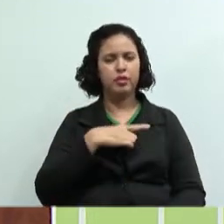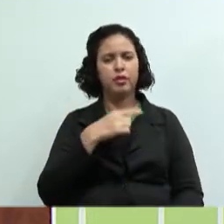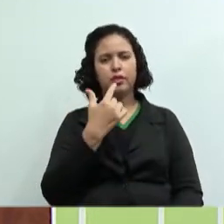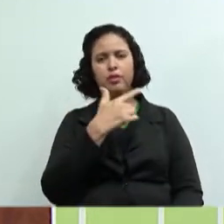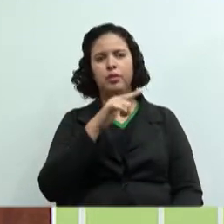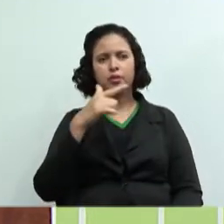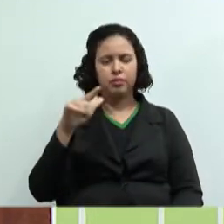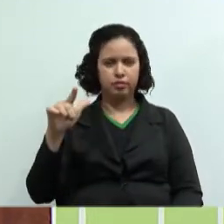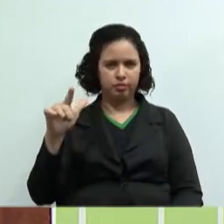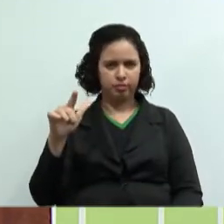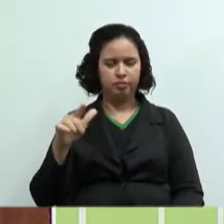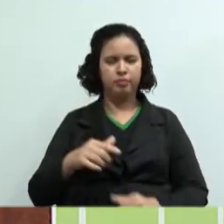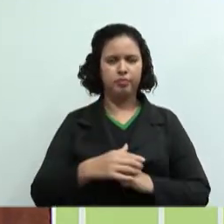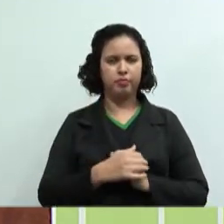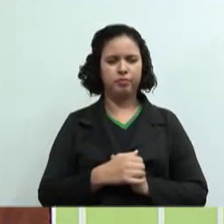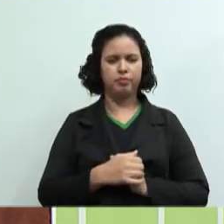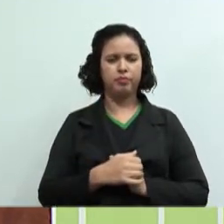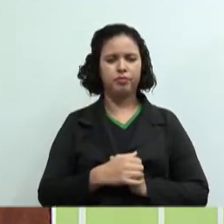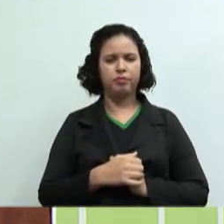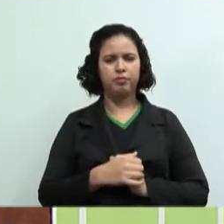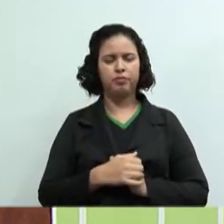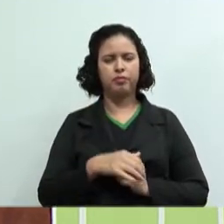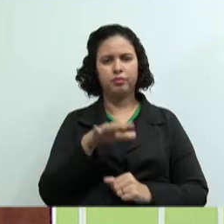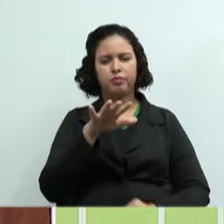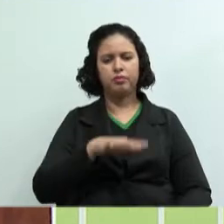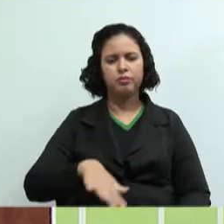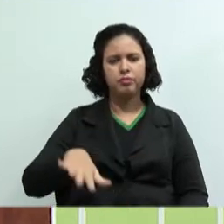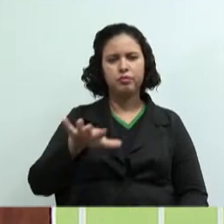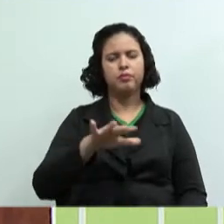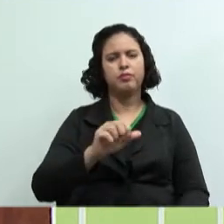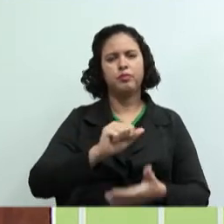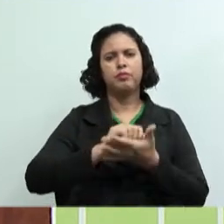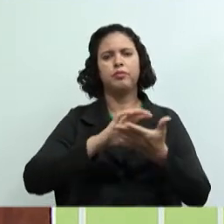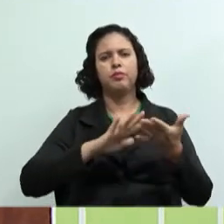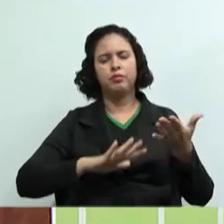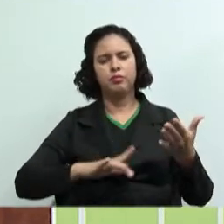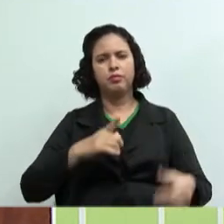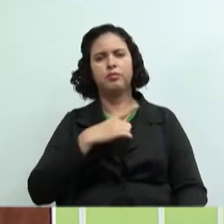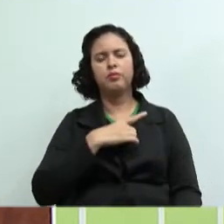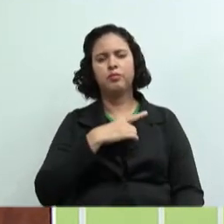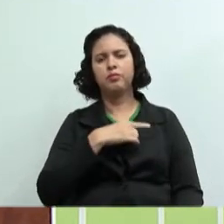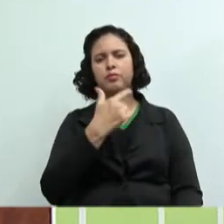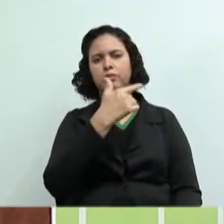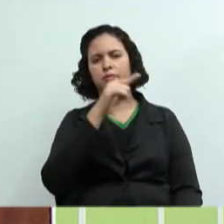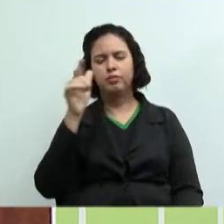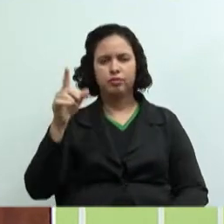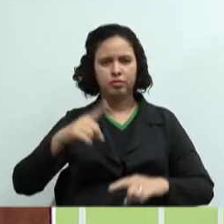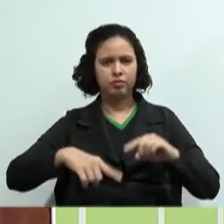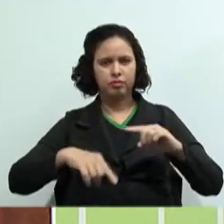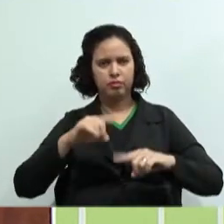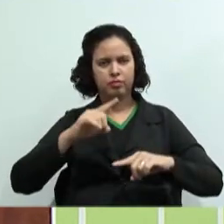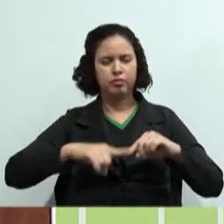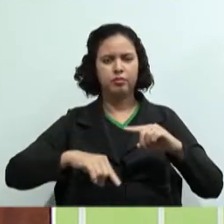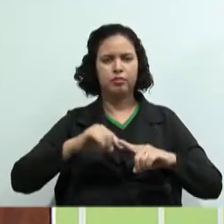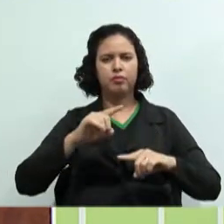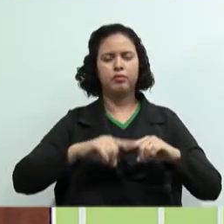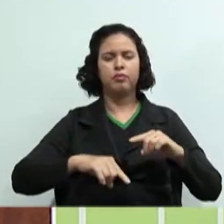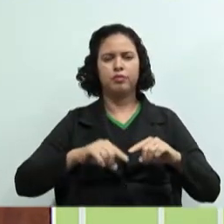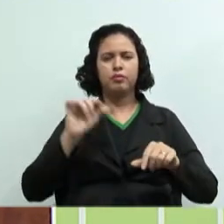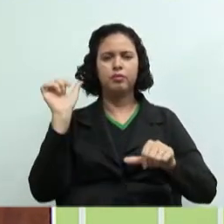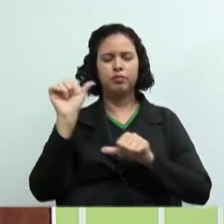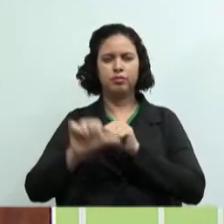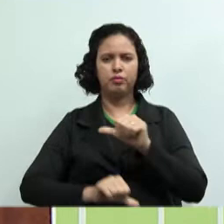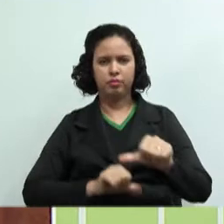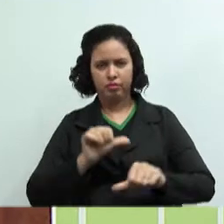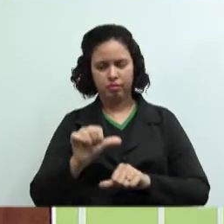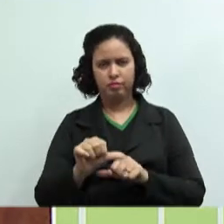conforme o ramo de atividade, vocês vão ter outros materiais que serão variáveis, que